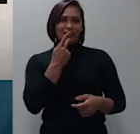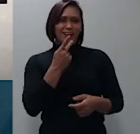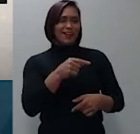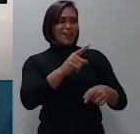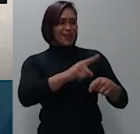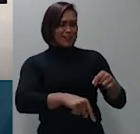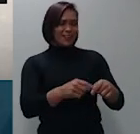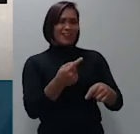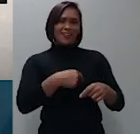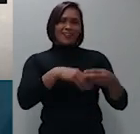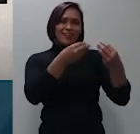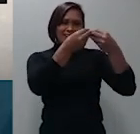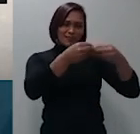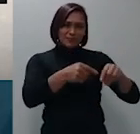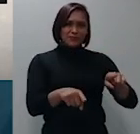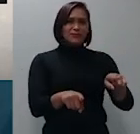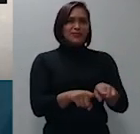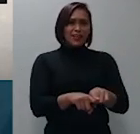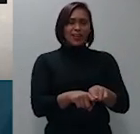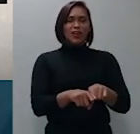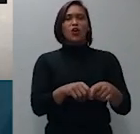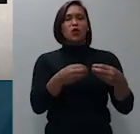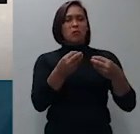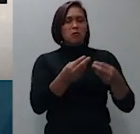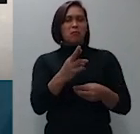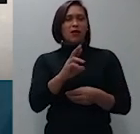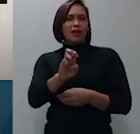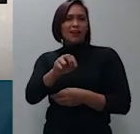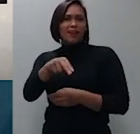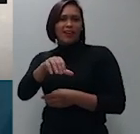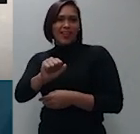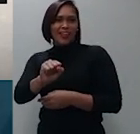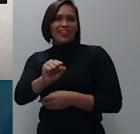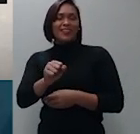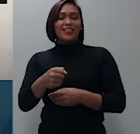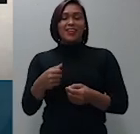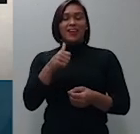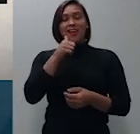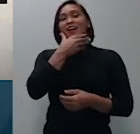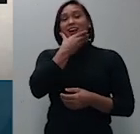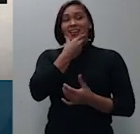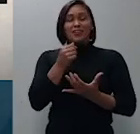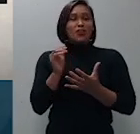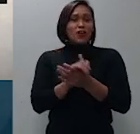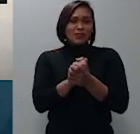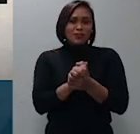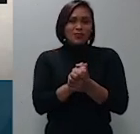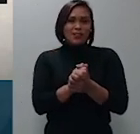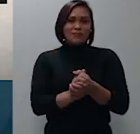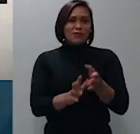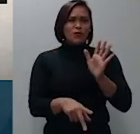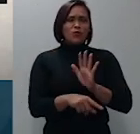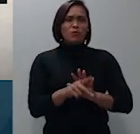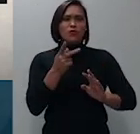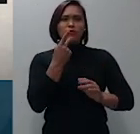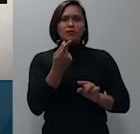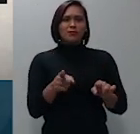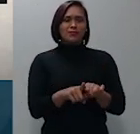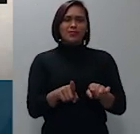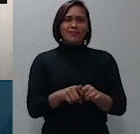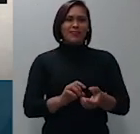por André René esposo e pai dos co-executados